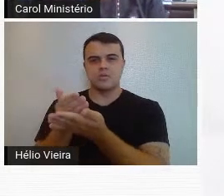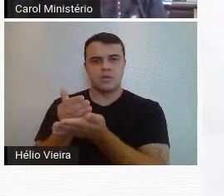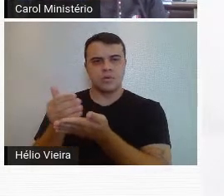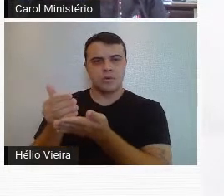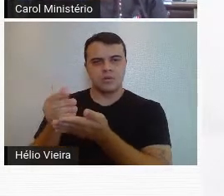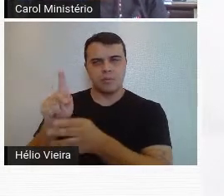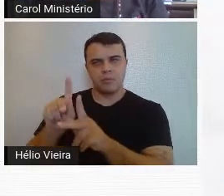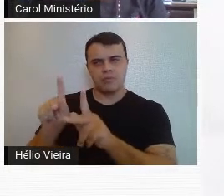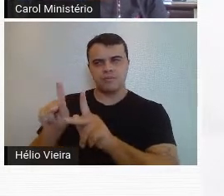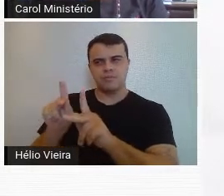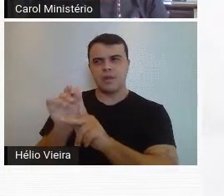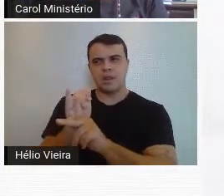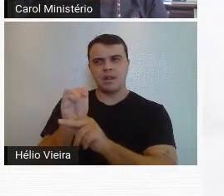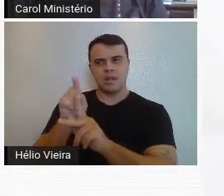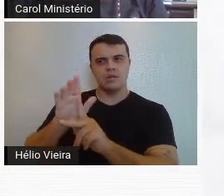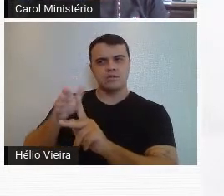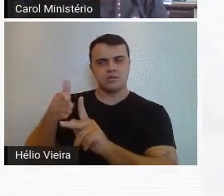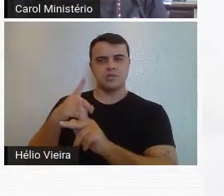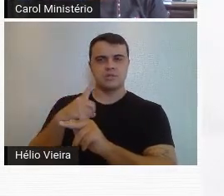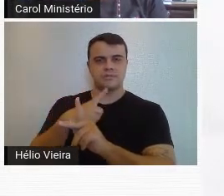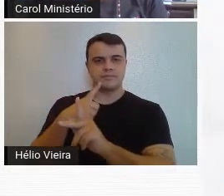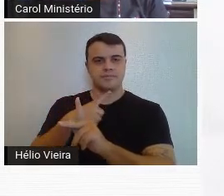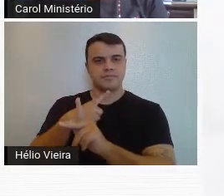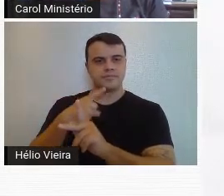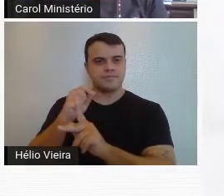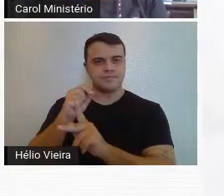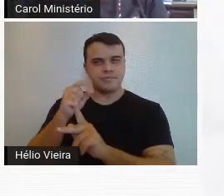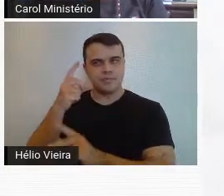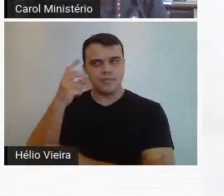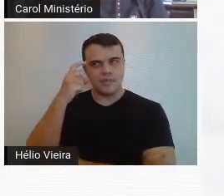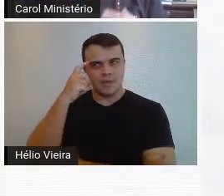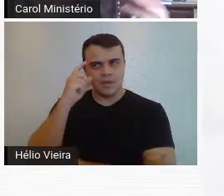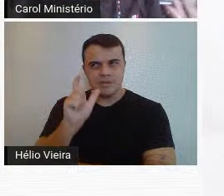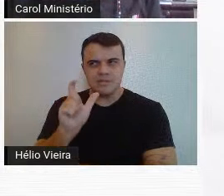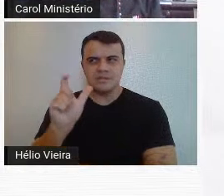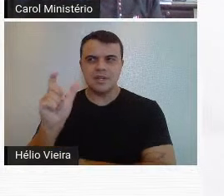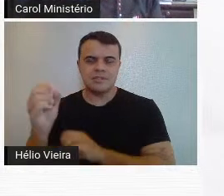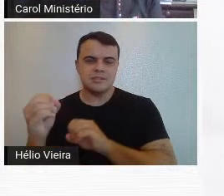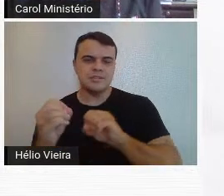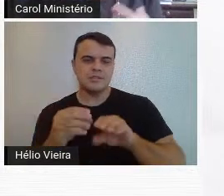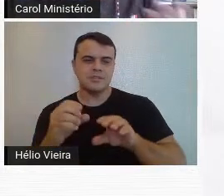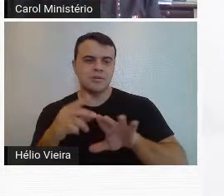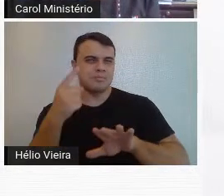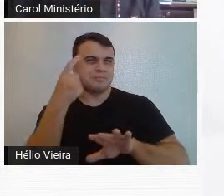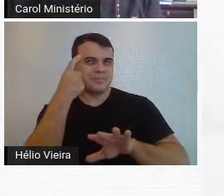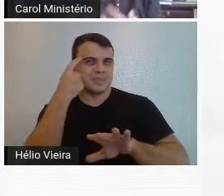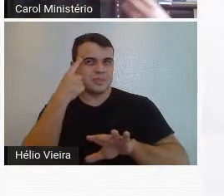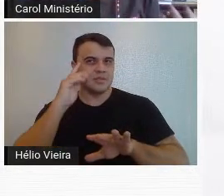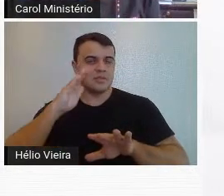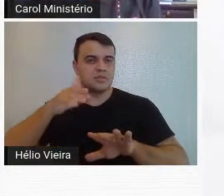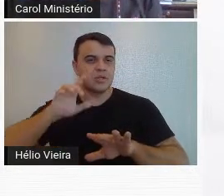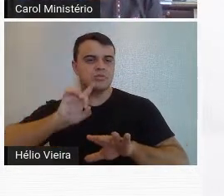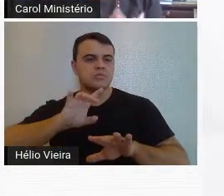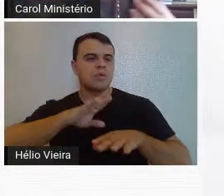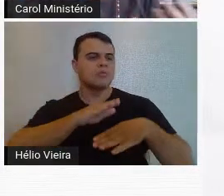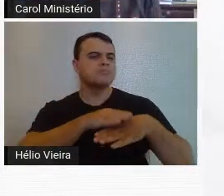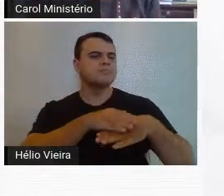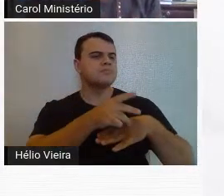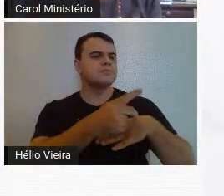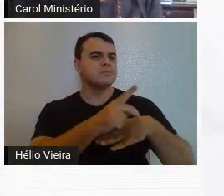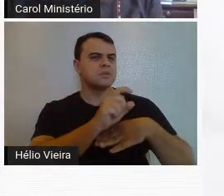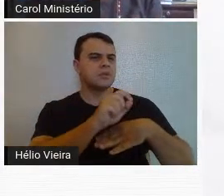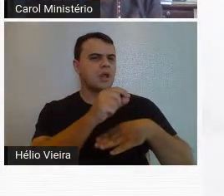italianos que já tinham uma certa concepção de ensino da arte, mas pensando um pouco na autonomia do artista, na